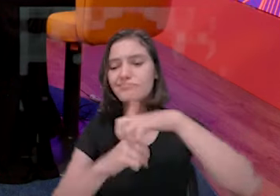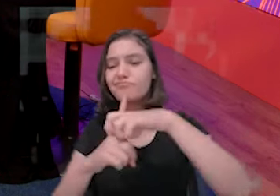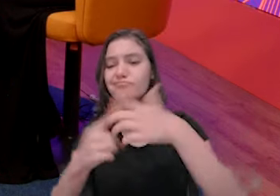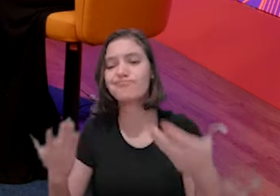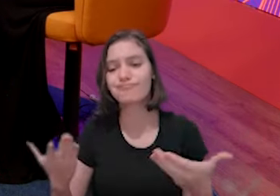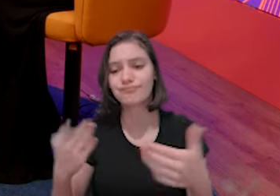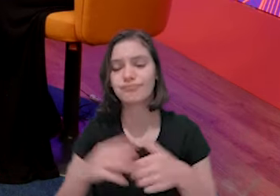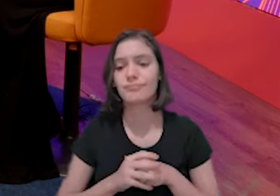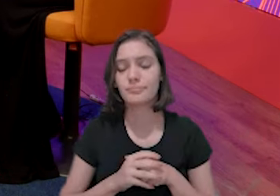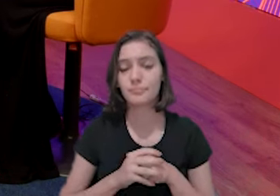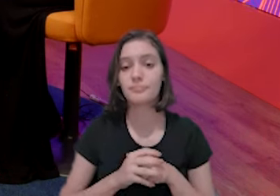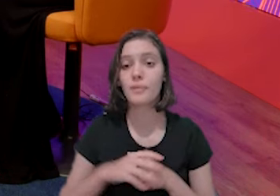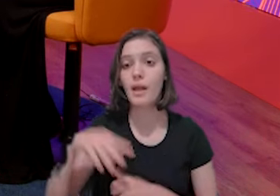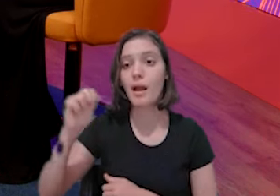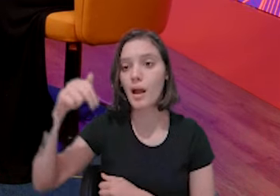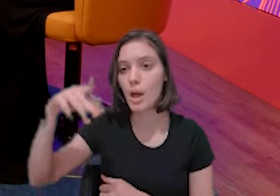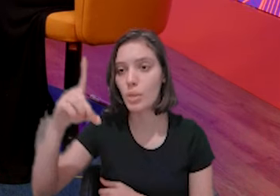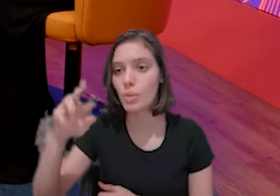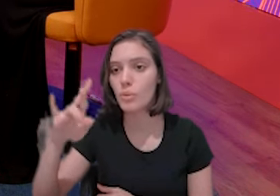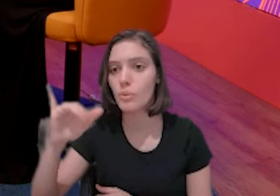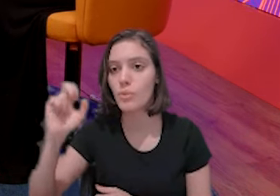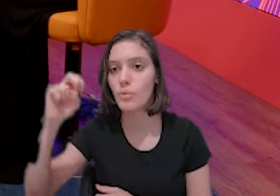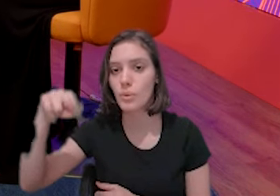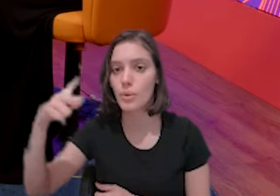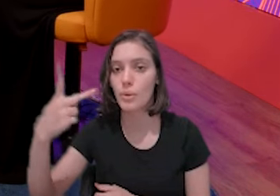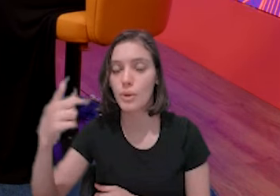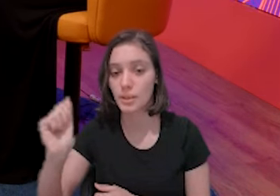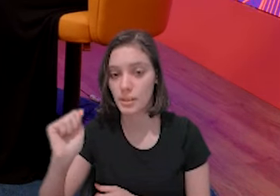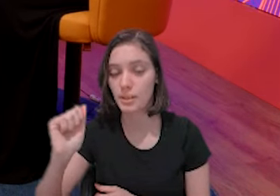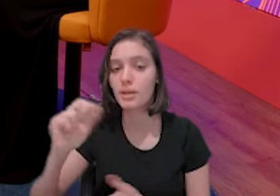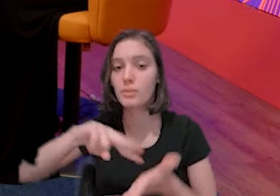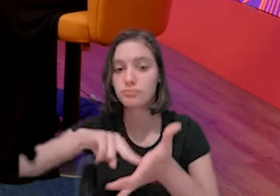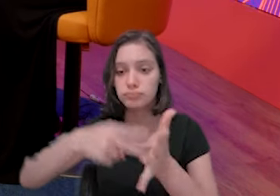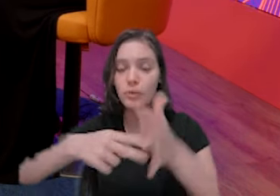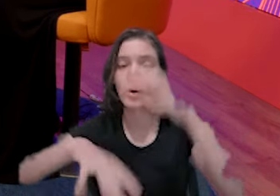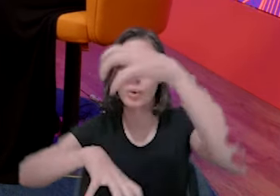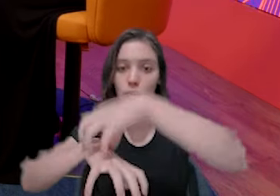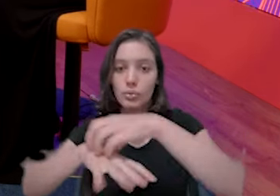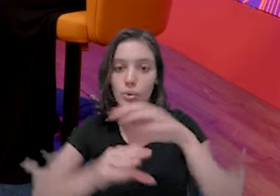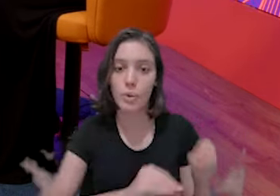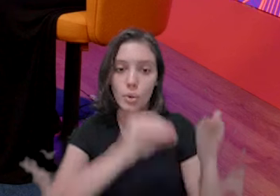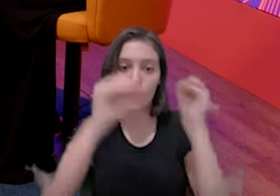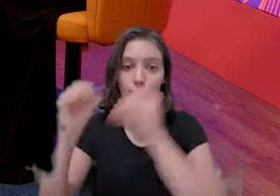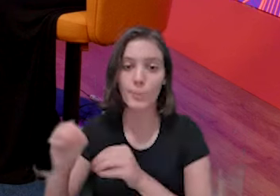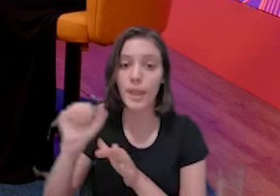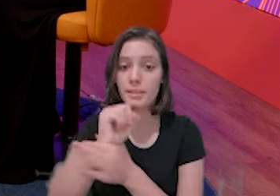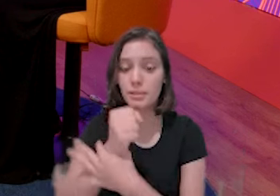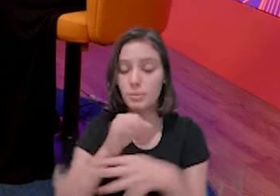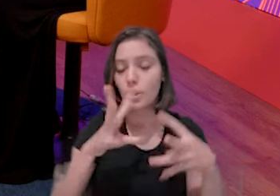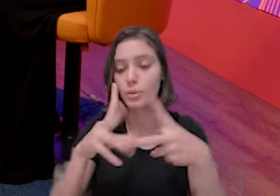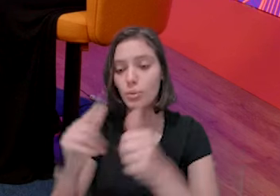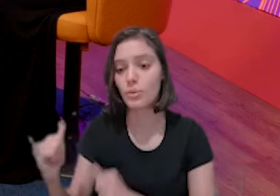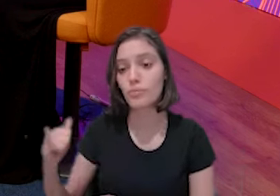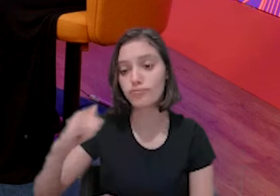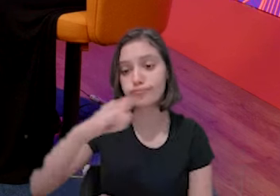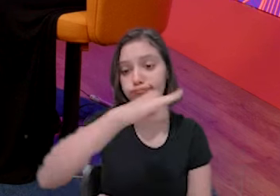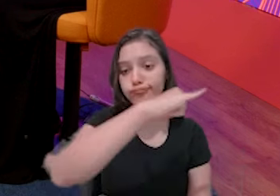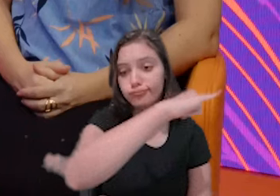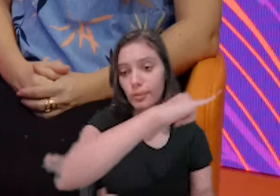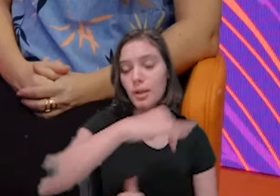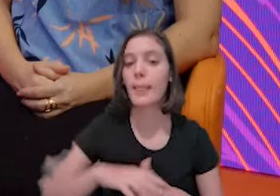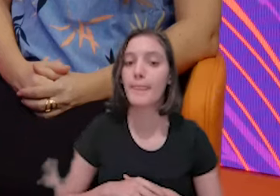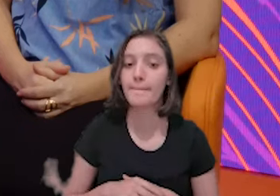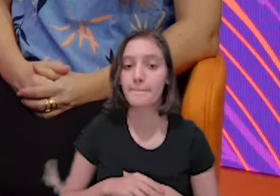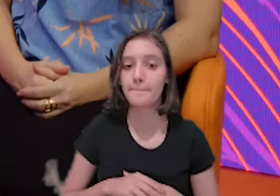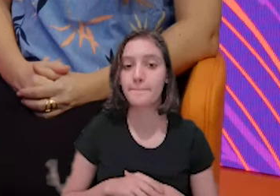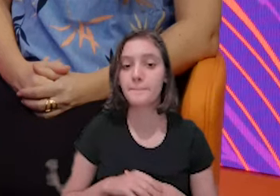brinda segurança para a pessoa que está viajando. Que seria, se acontecer alguma coisa, tem o seguro que já está cobrindo, já